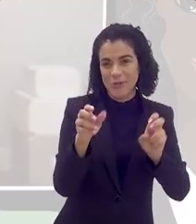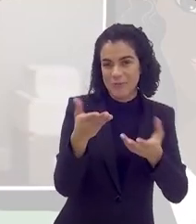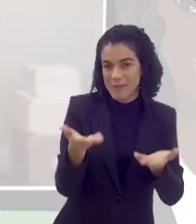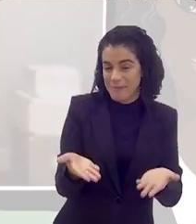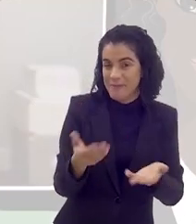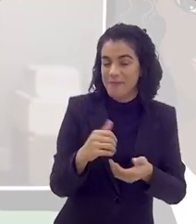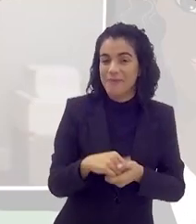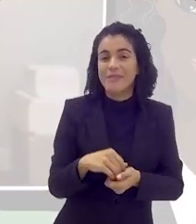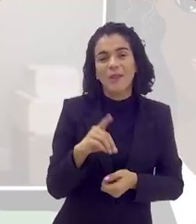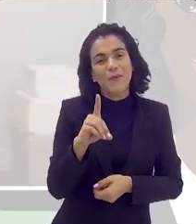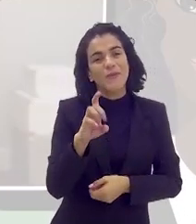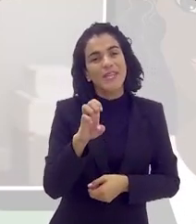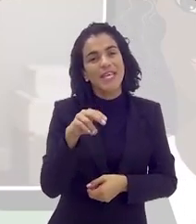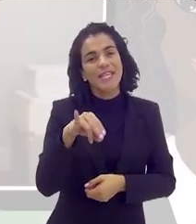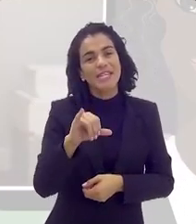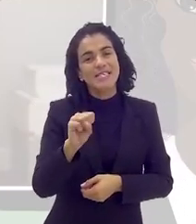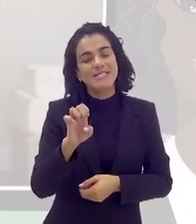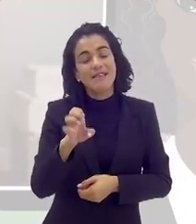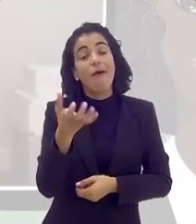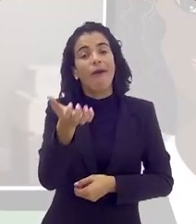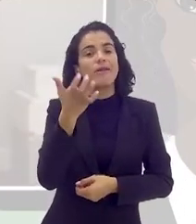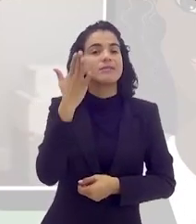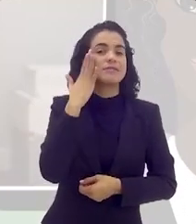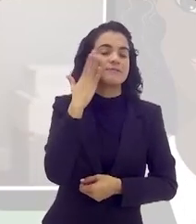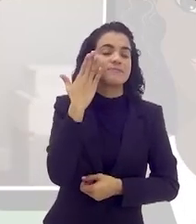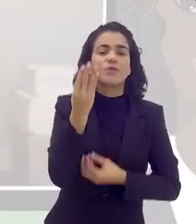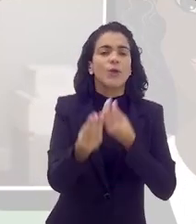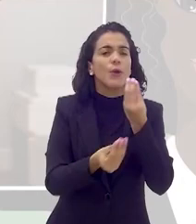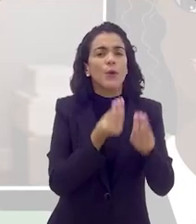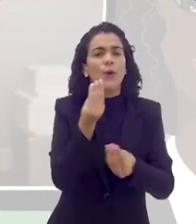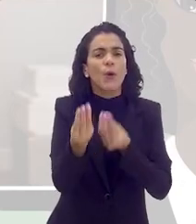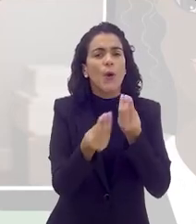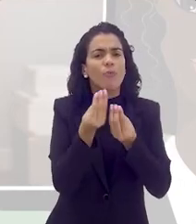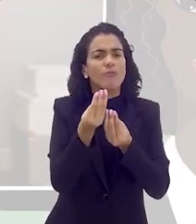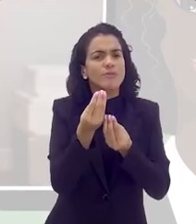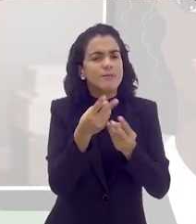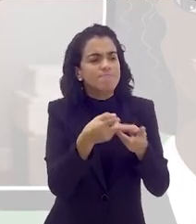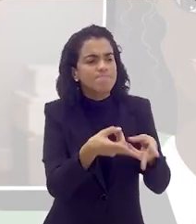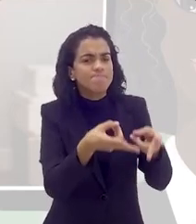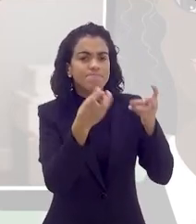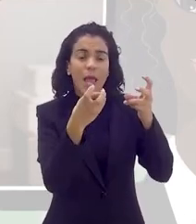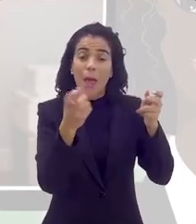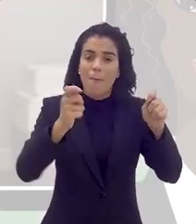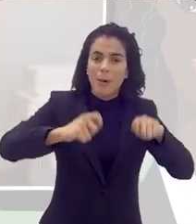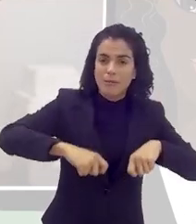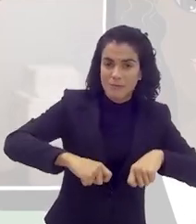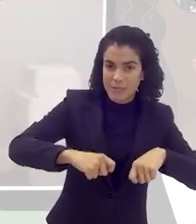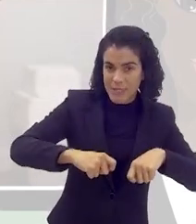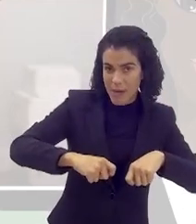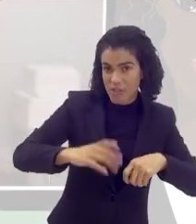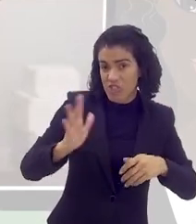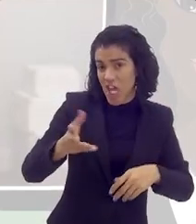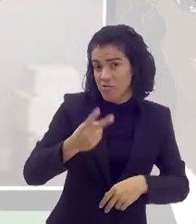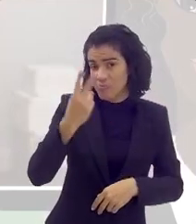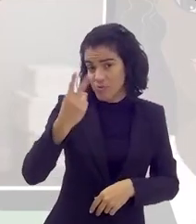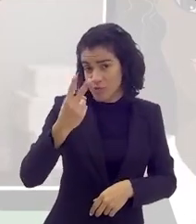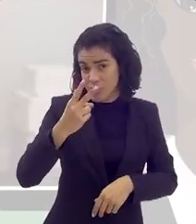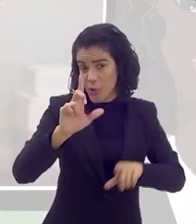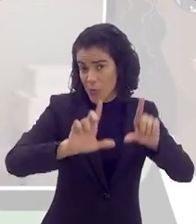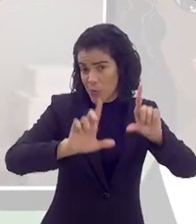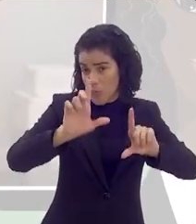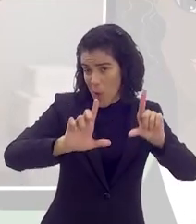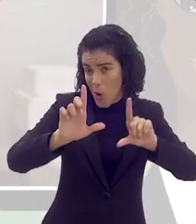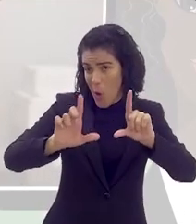justamente disso. Então, Denise, eu gostaria de saber de você, como que você enxerga essa possibilidade? A gente já está no segundo